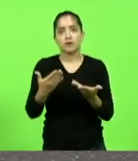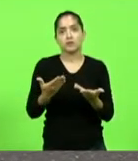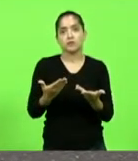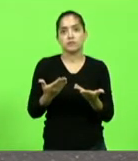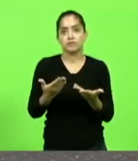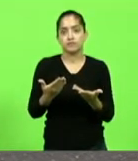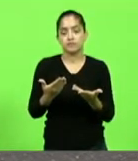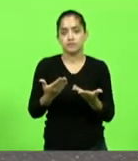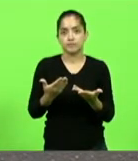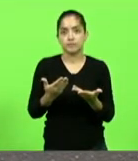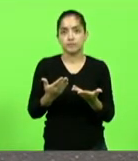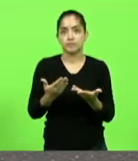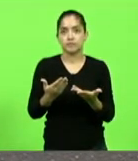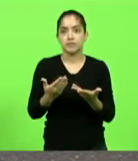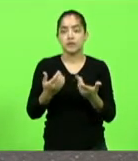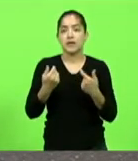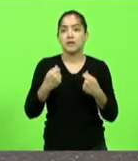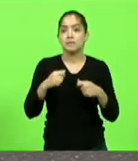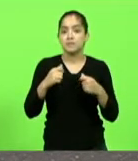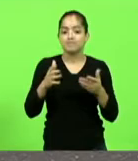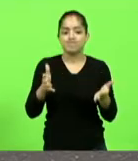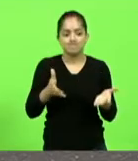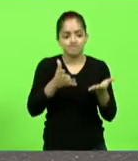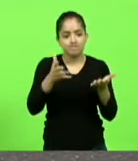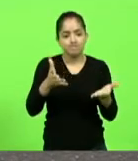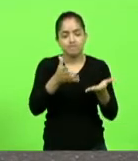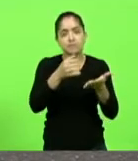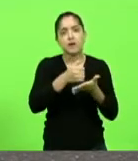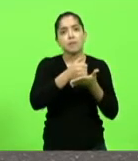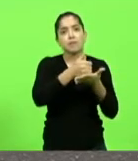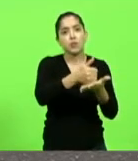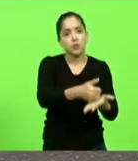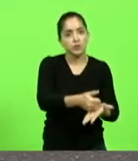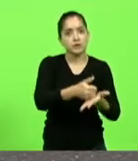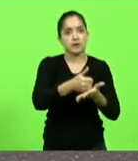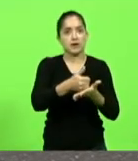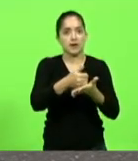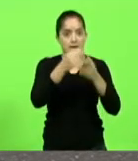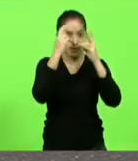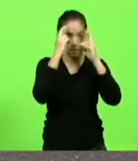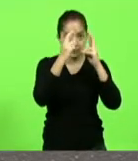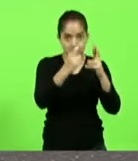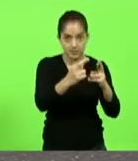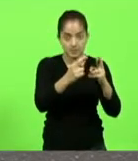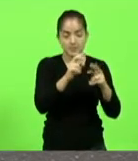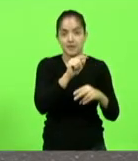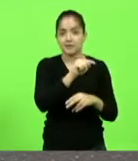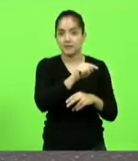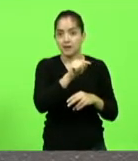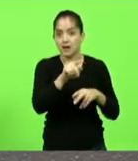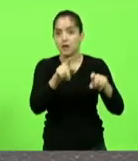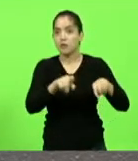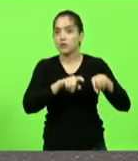tem que estimular tem que apoiar tem que respeitar o agricultor